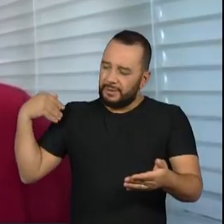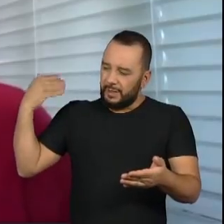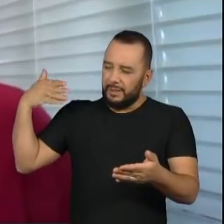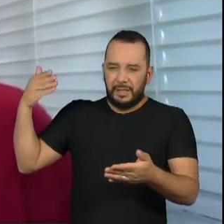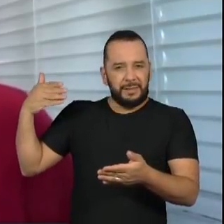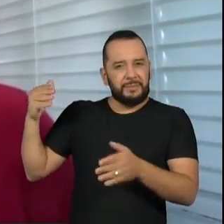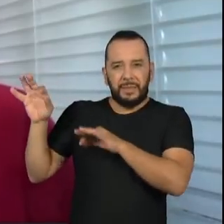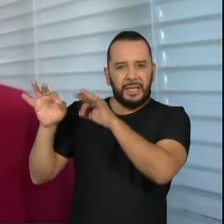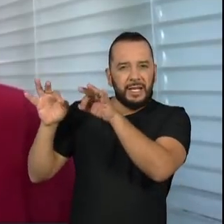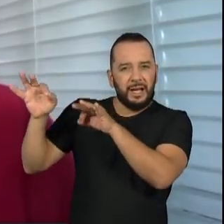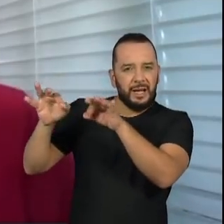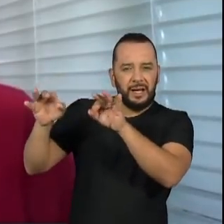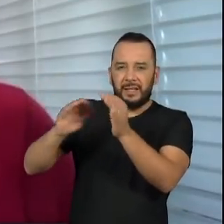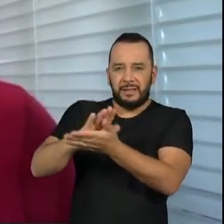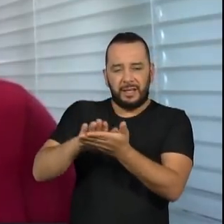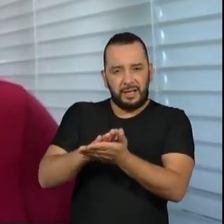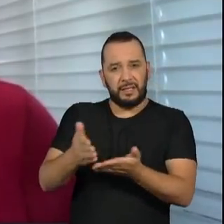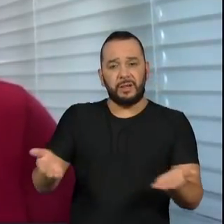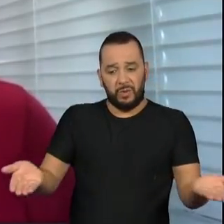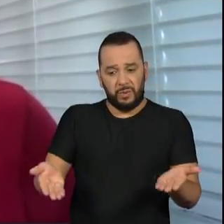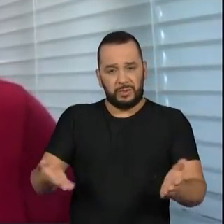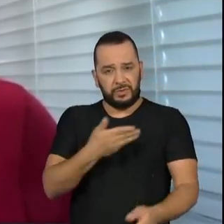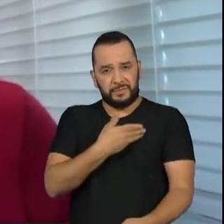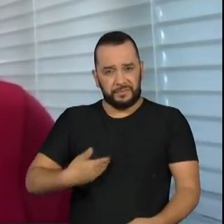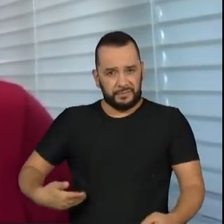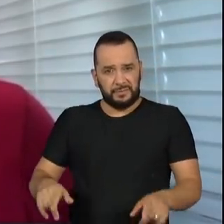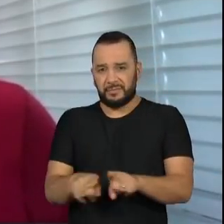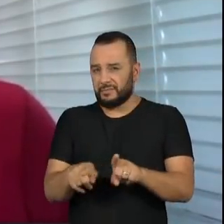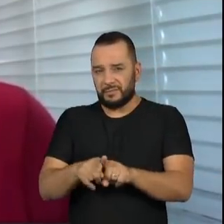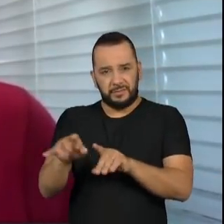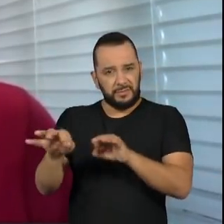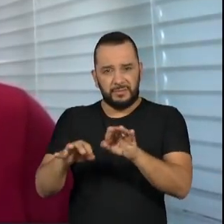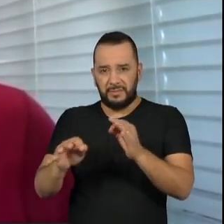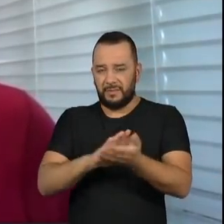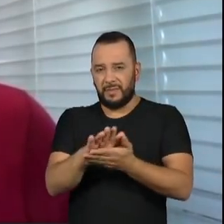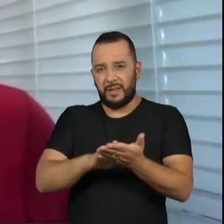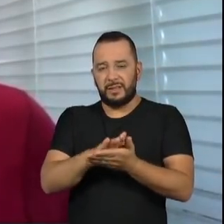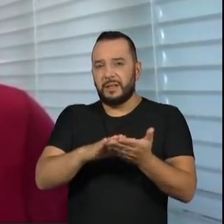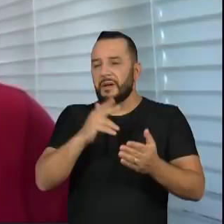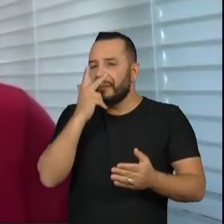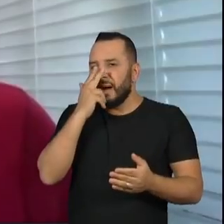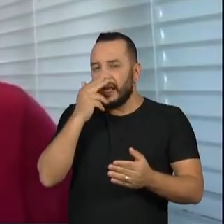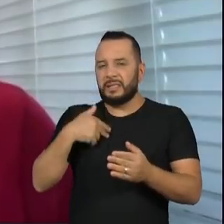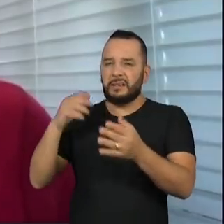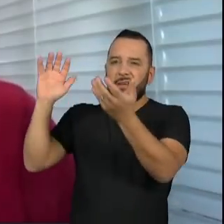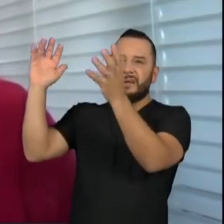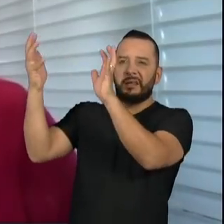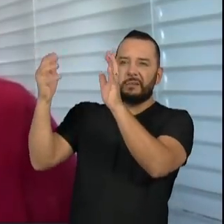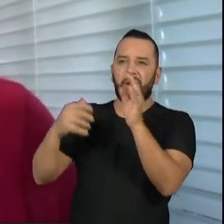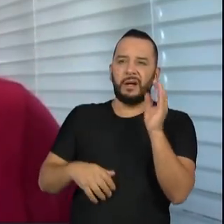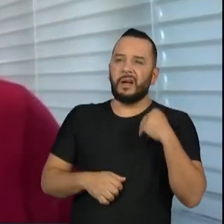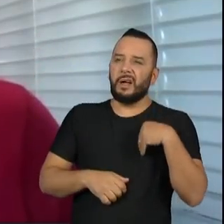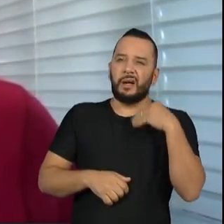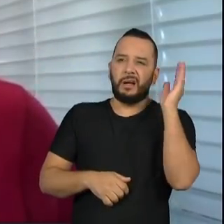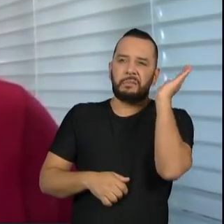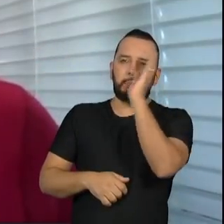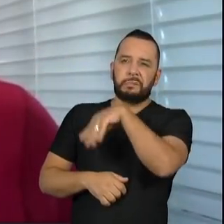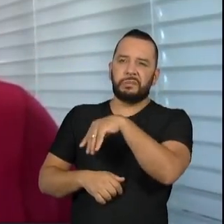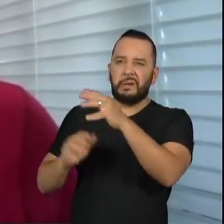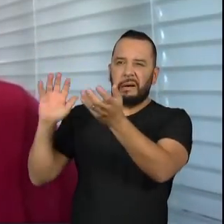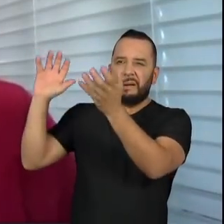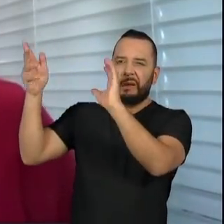ainda mais acentuado no governo atual. O que nós temos é um descaso com as previsões climáticas, porque essa crise